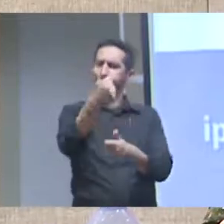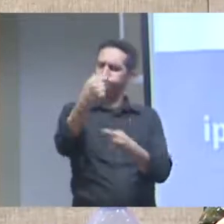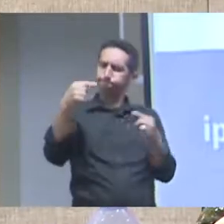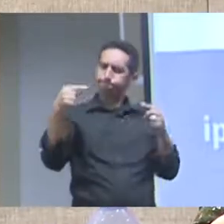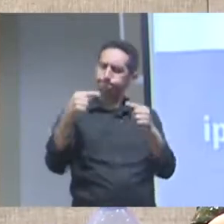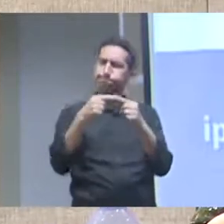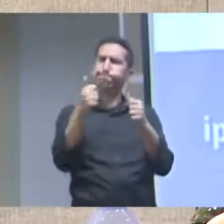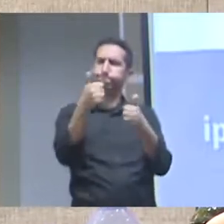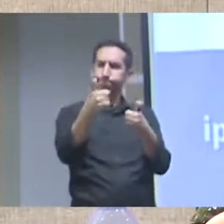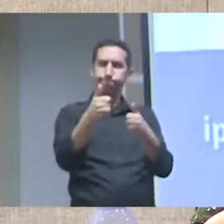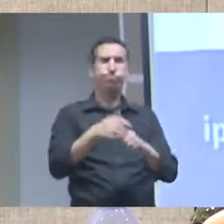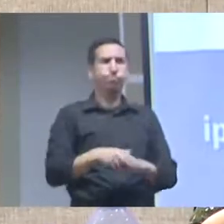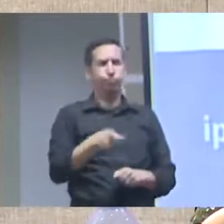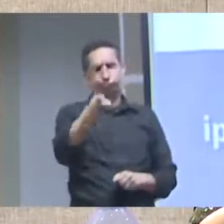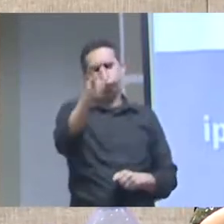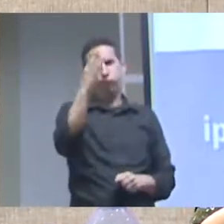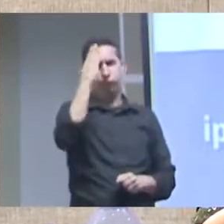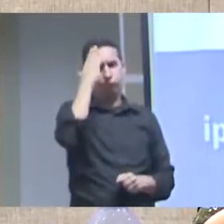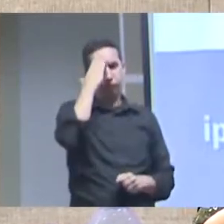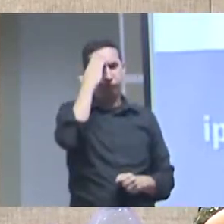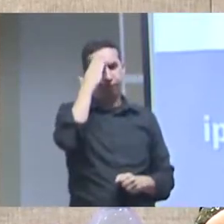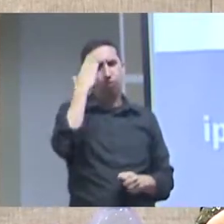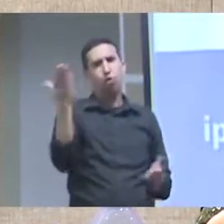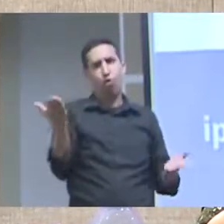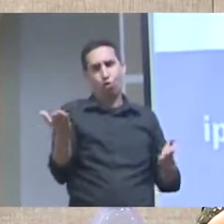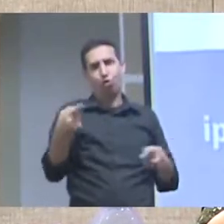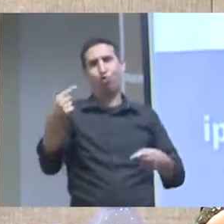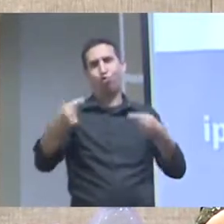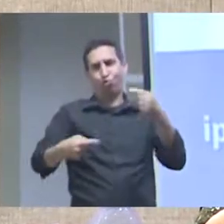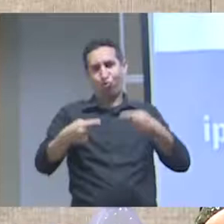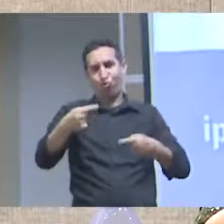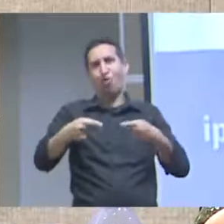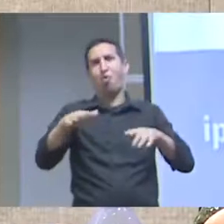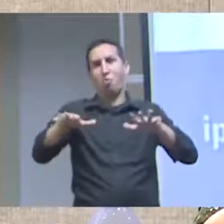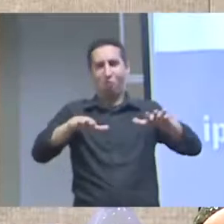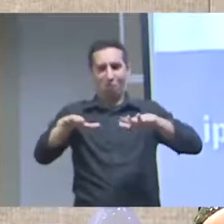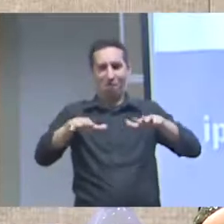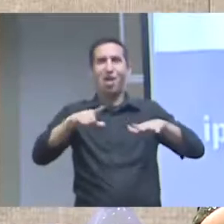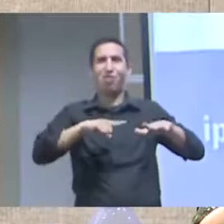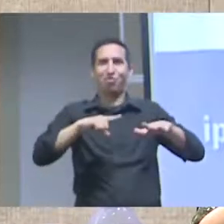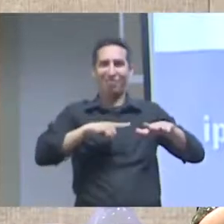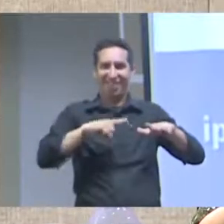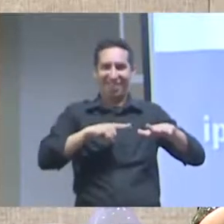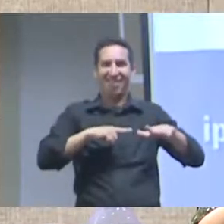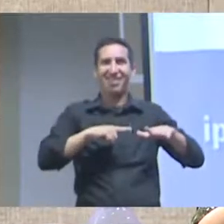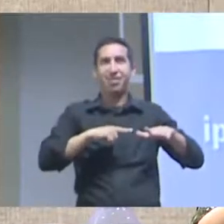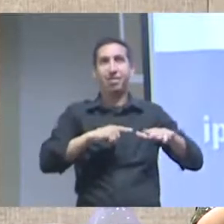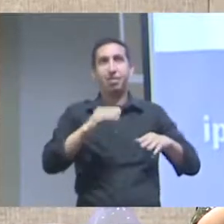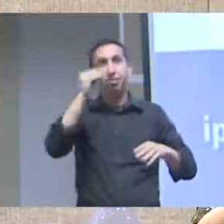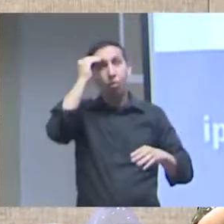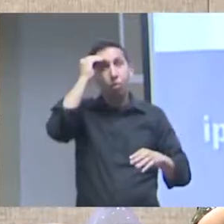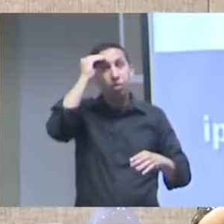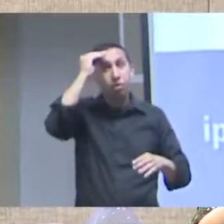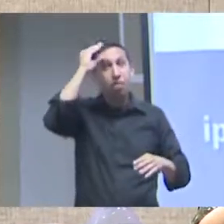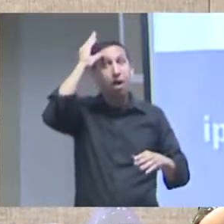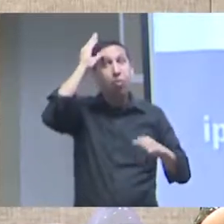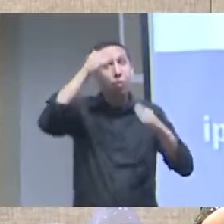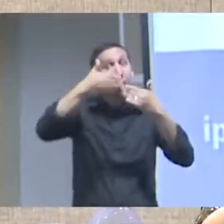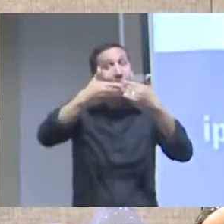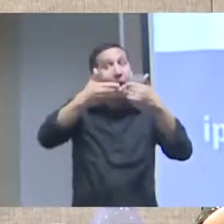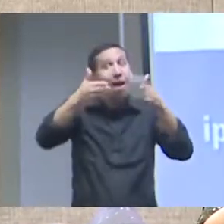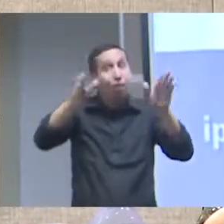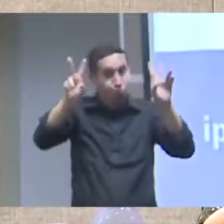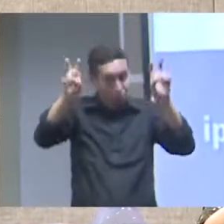pergunta é super pertinente inclusive claro você sabe que essa é uma discussão no movimento pela conhecimento